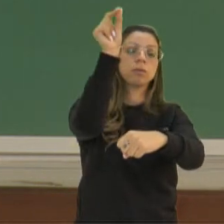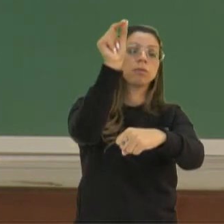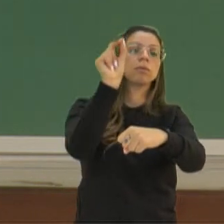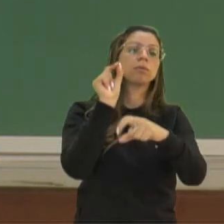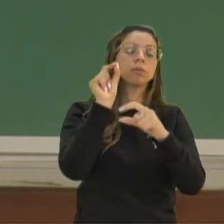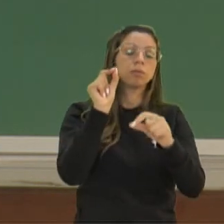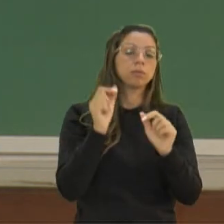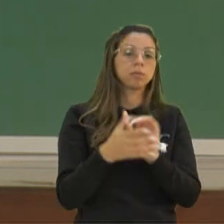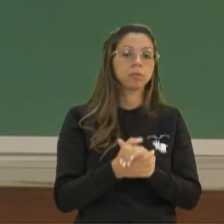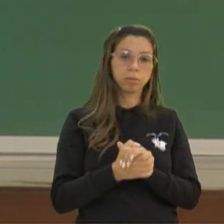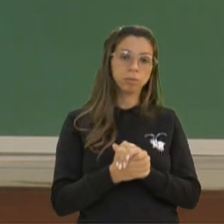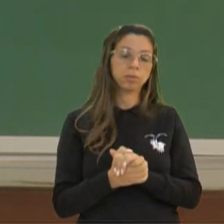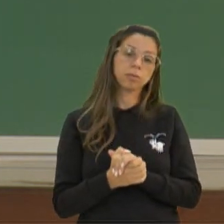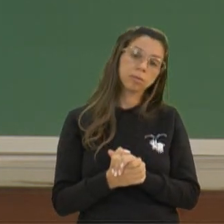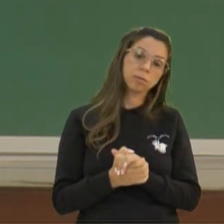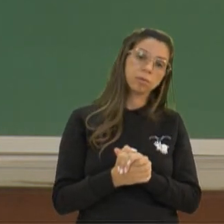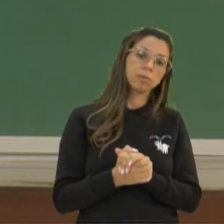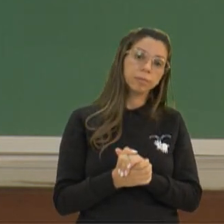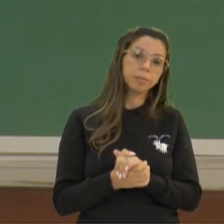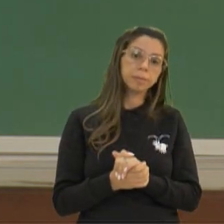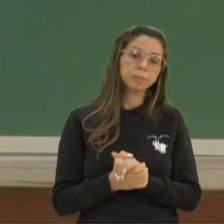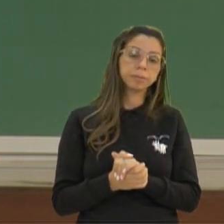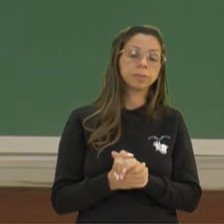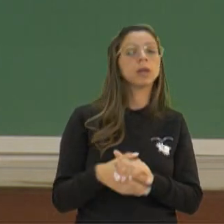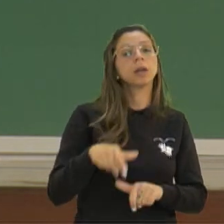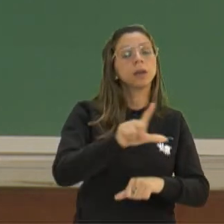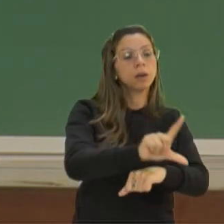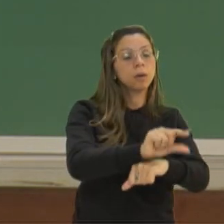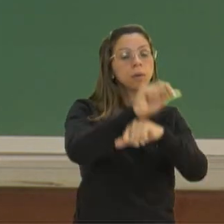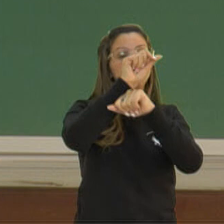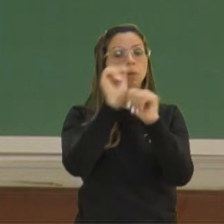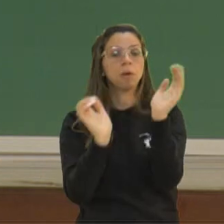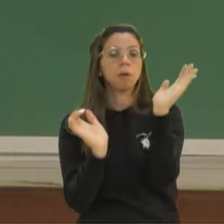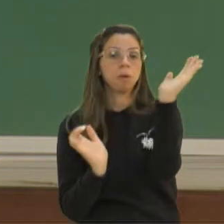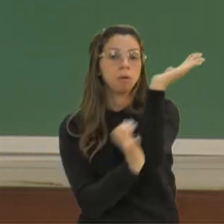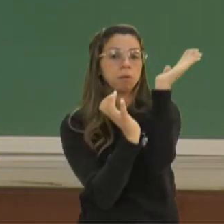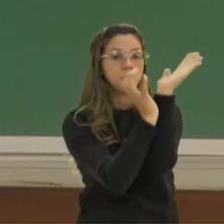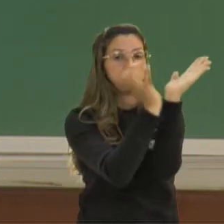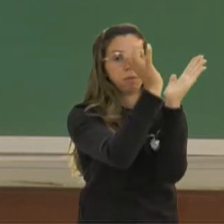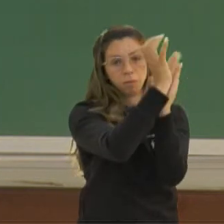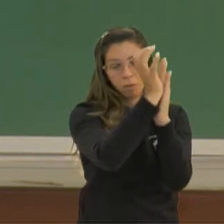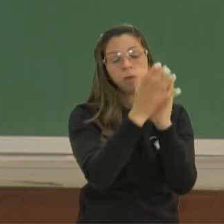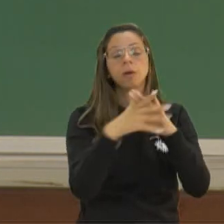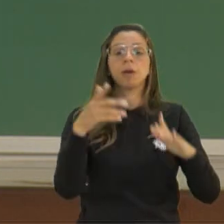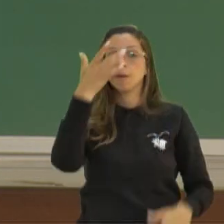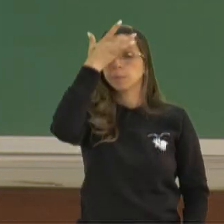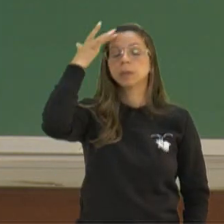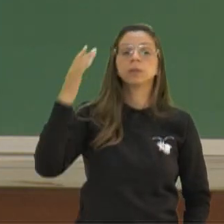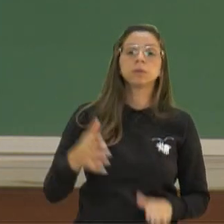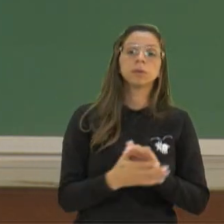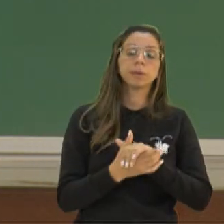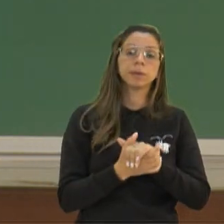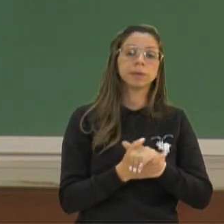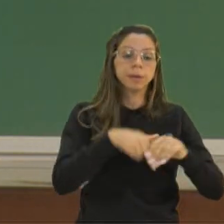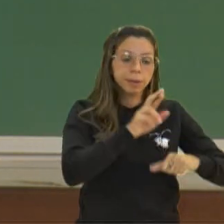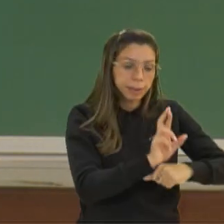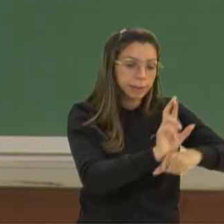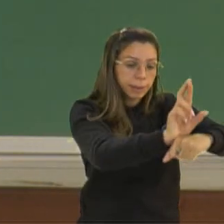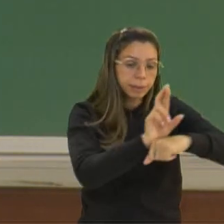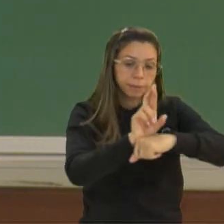burocraticamente ali por algumas questões e eles eram os emissários, iam até as